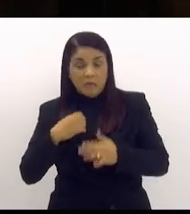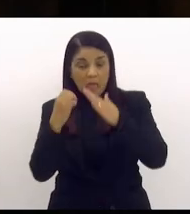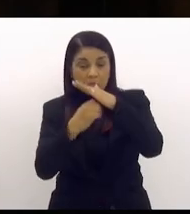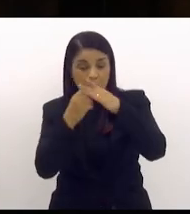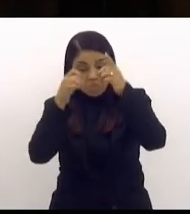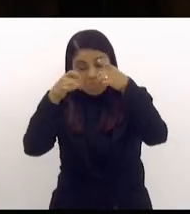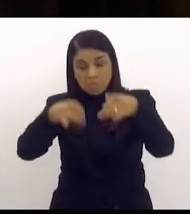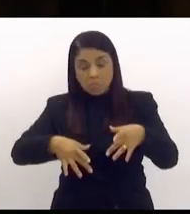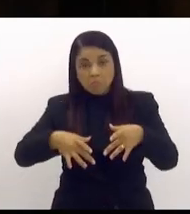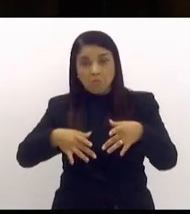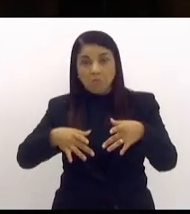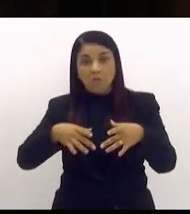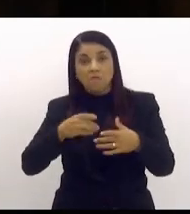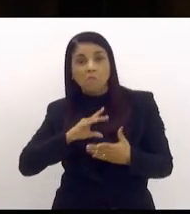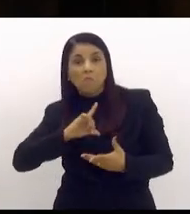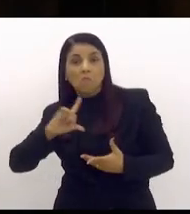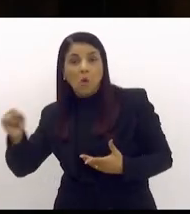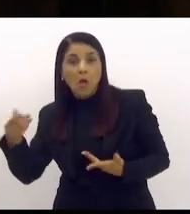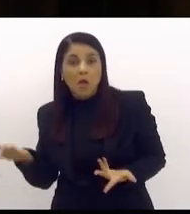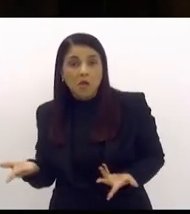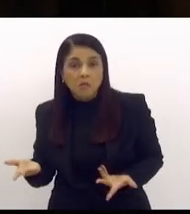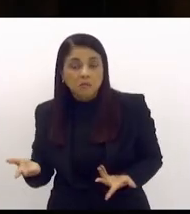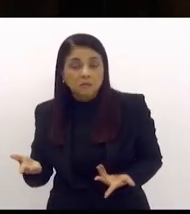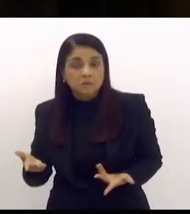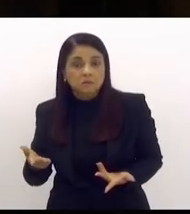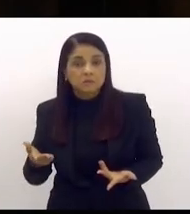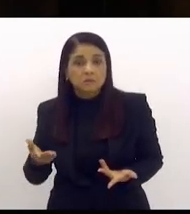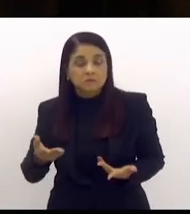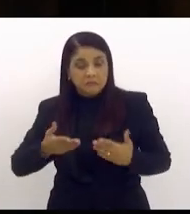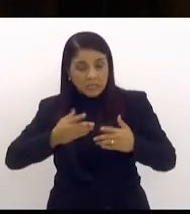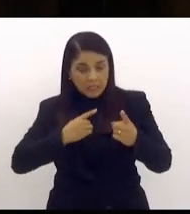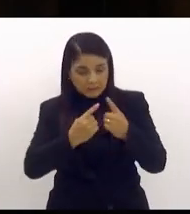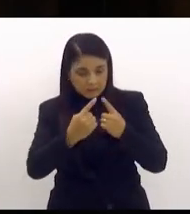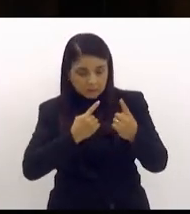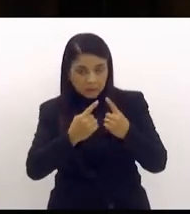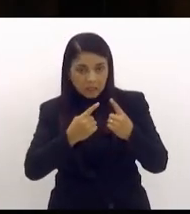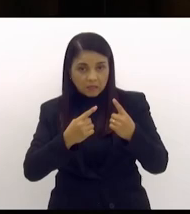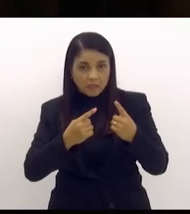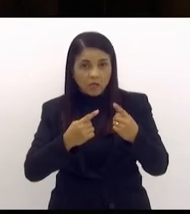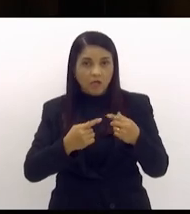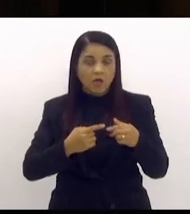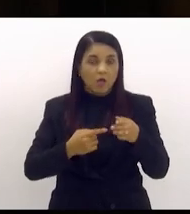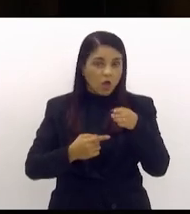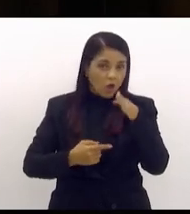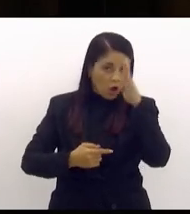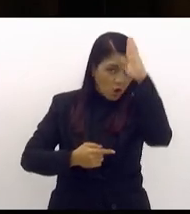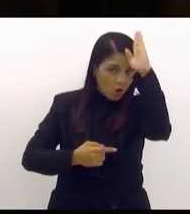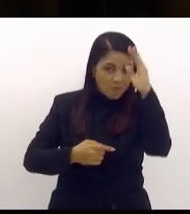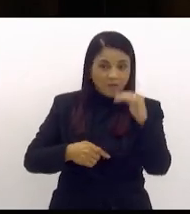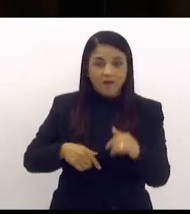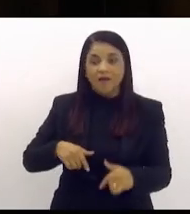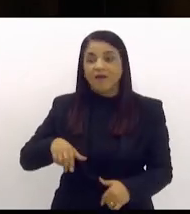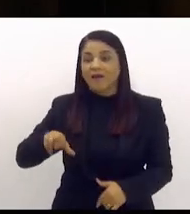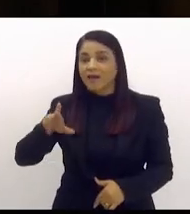o serviço foi embora instalar a estrada que liga Roma a Getulândia em péssimas condições